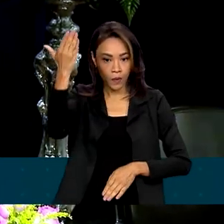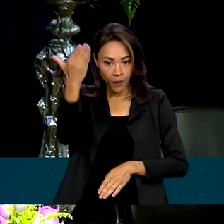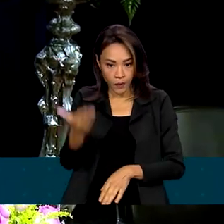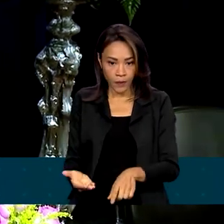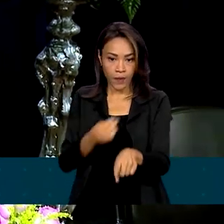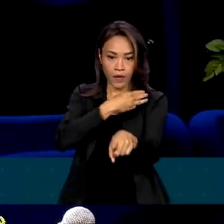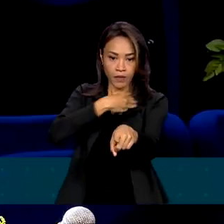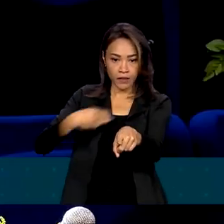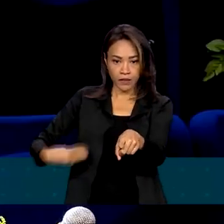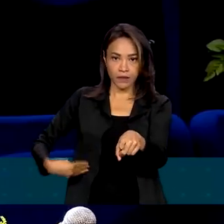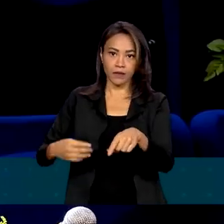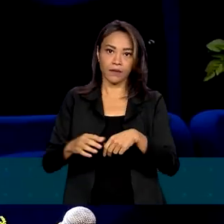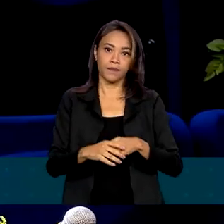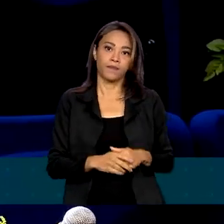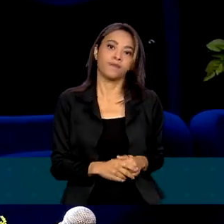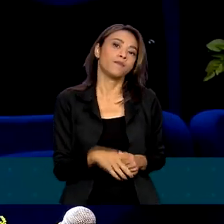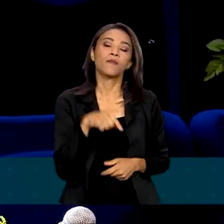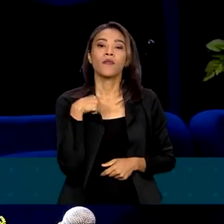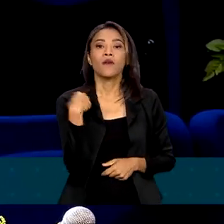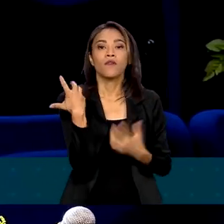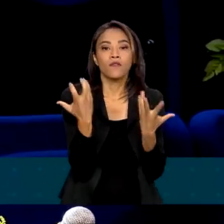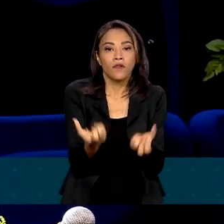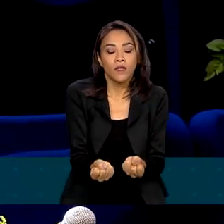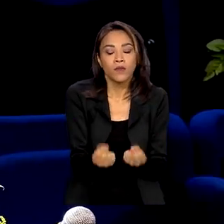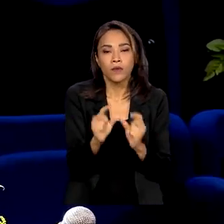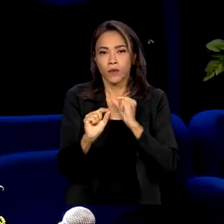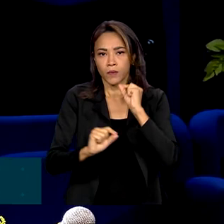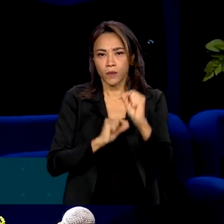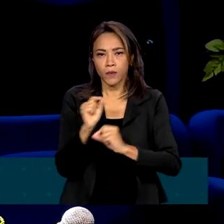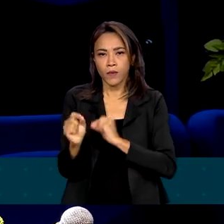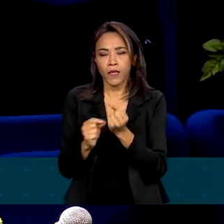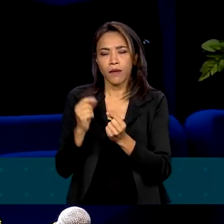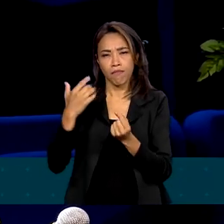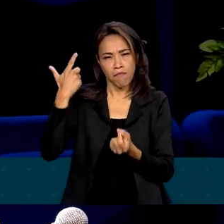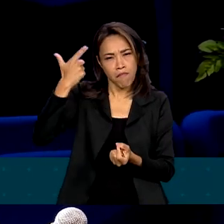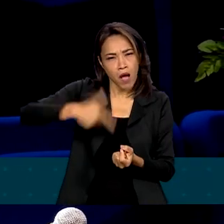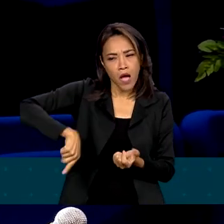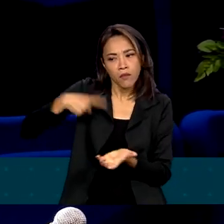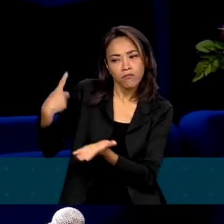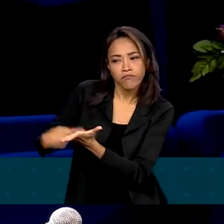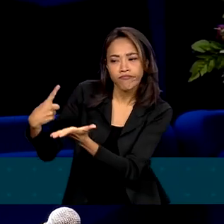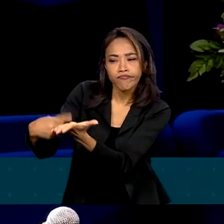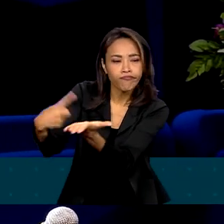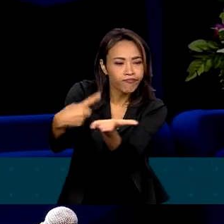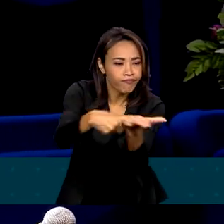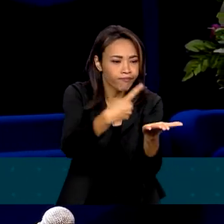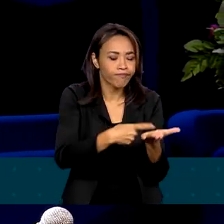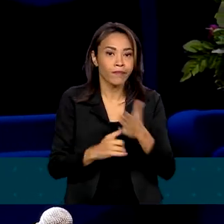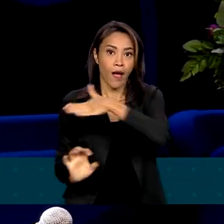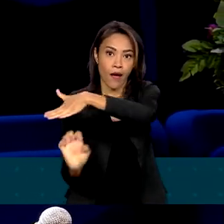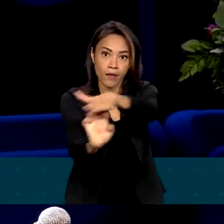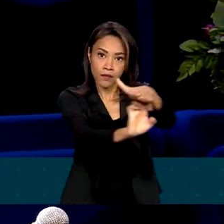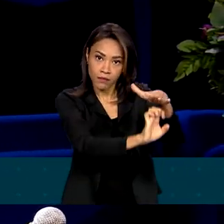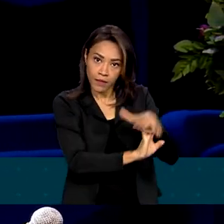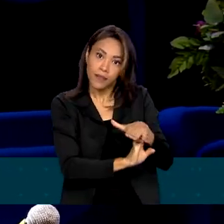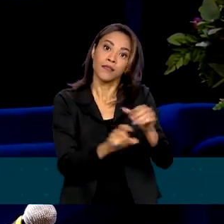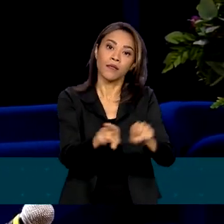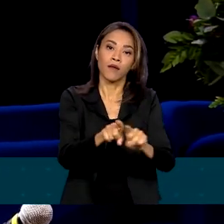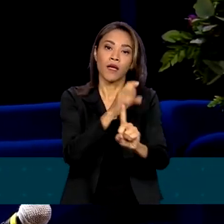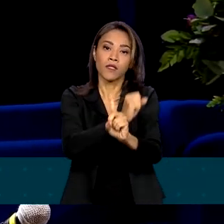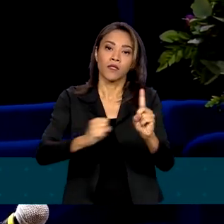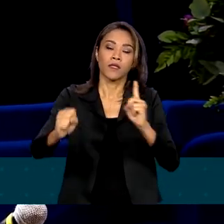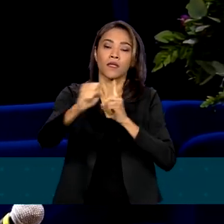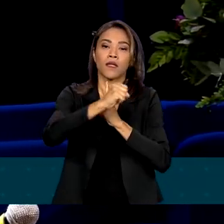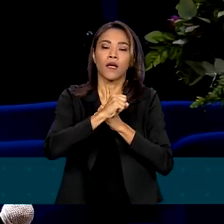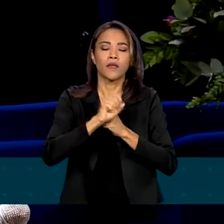Margarete Menezes. Iremos buscar sensibilizar cada vez mais as empresas e a sociedade para perceber